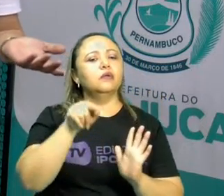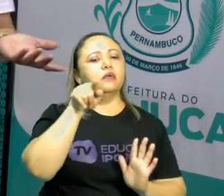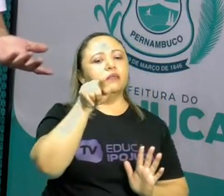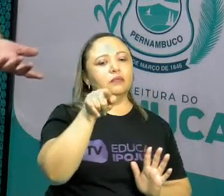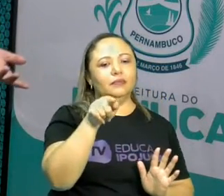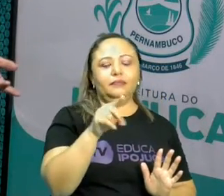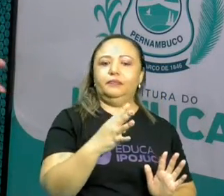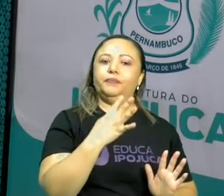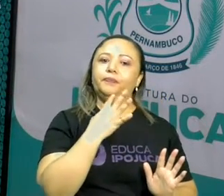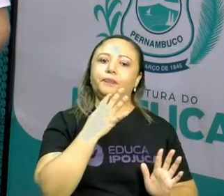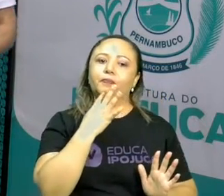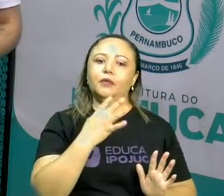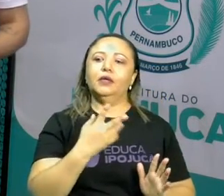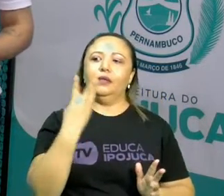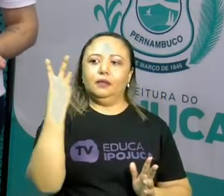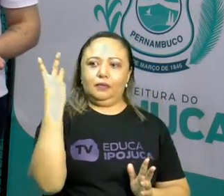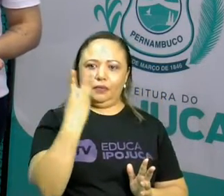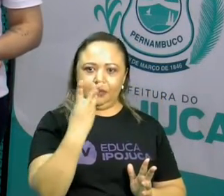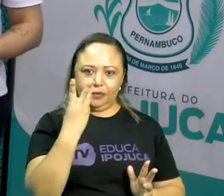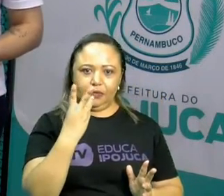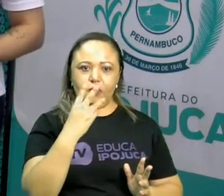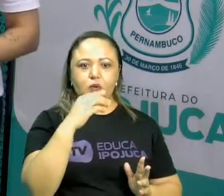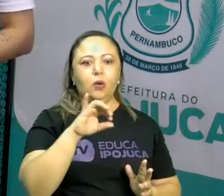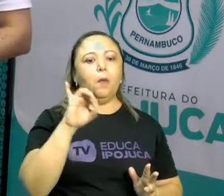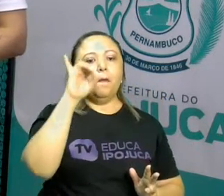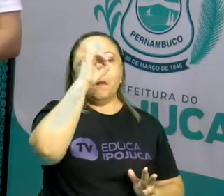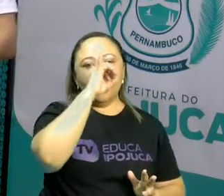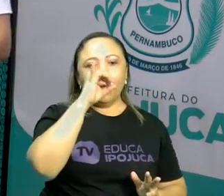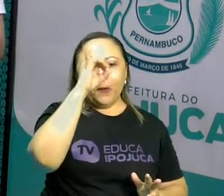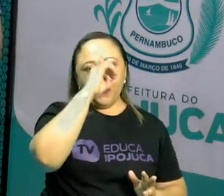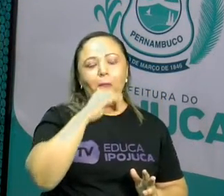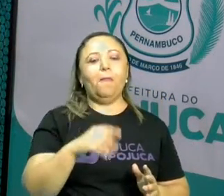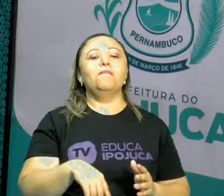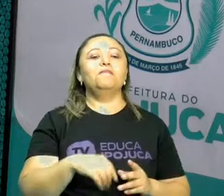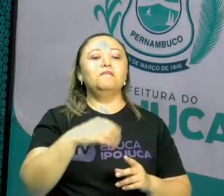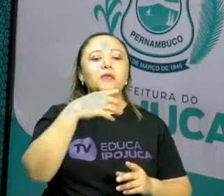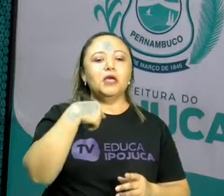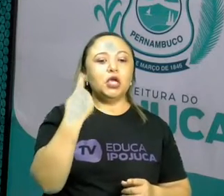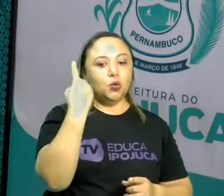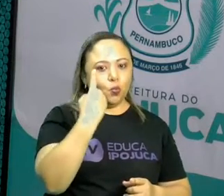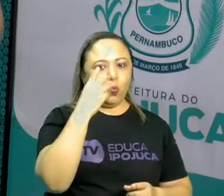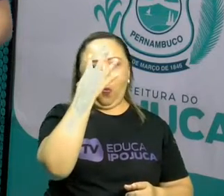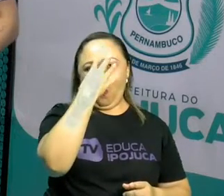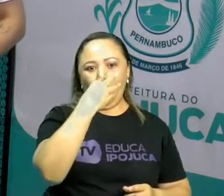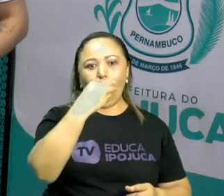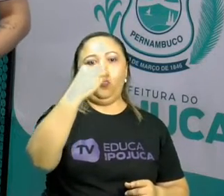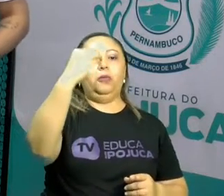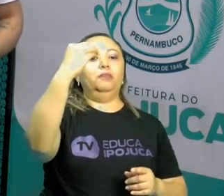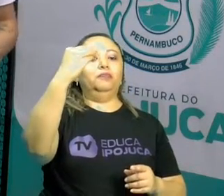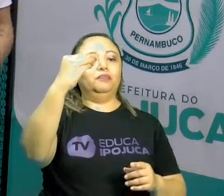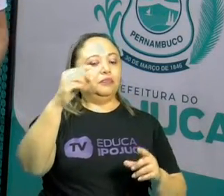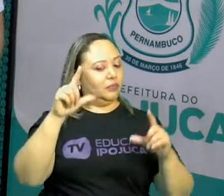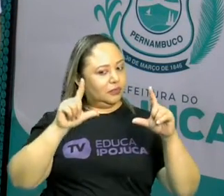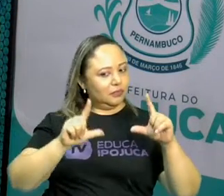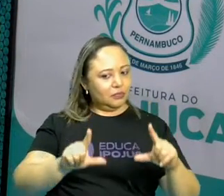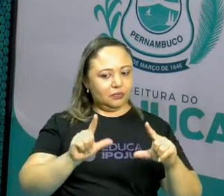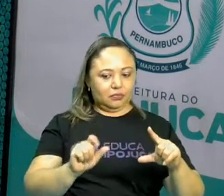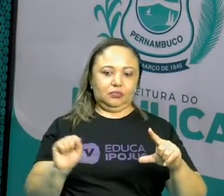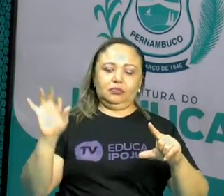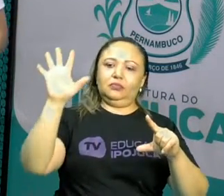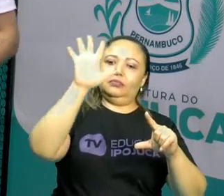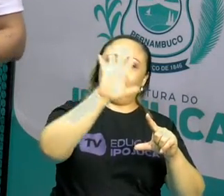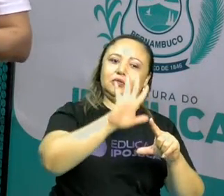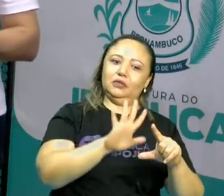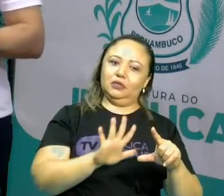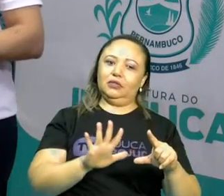Qual é o texto que você conhece que fala isso? Então, veja que a charge aí, ela retoma a história dos três porquinhos,